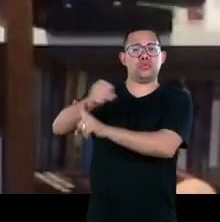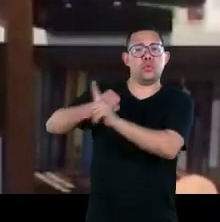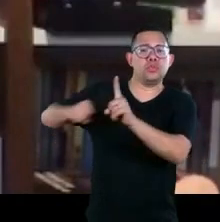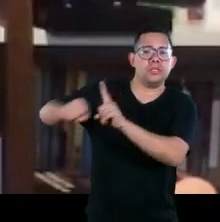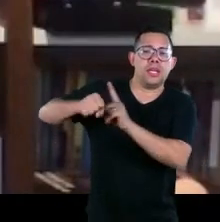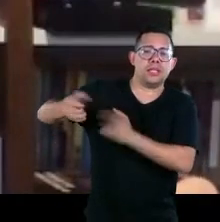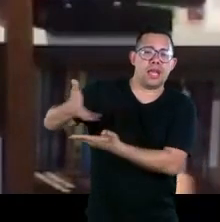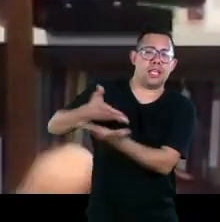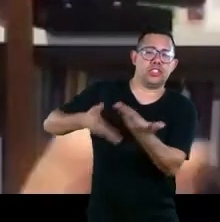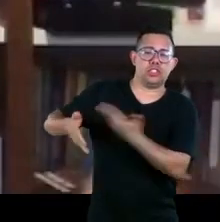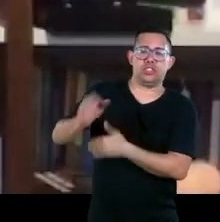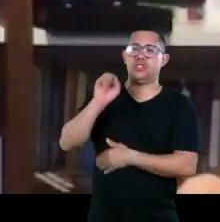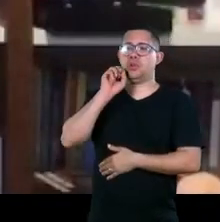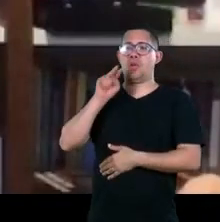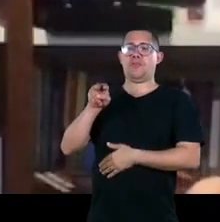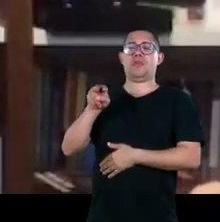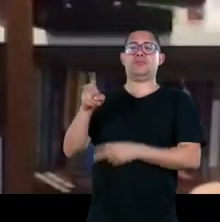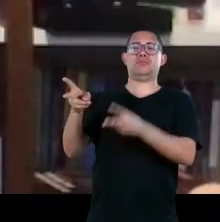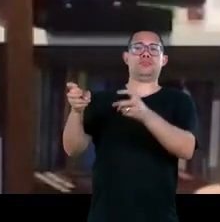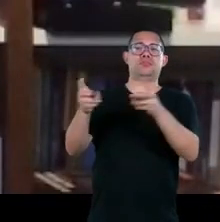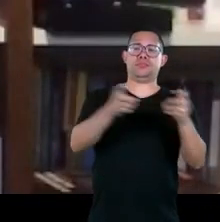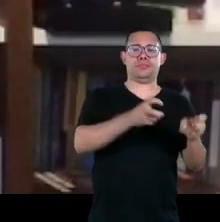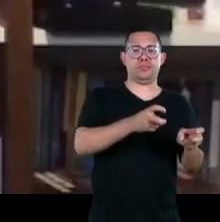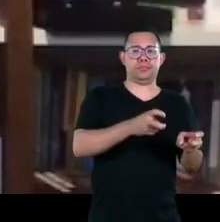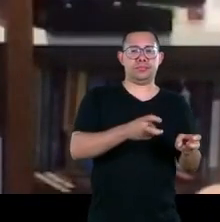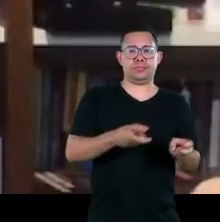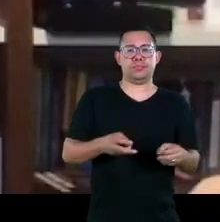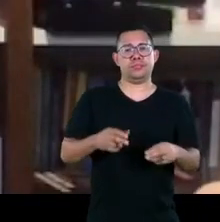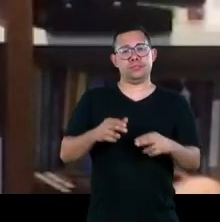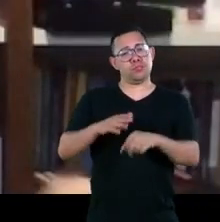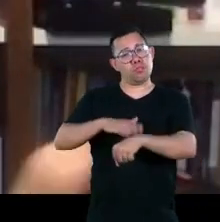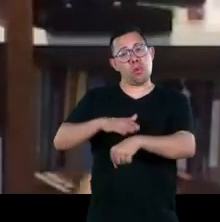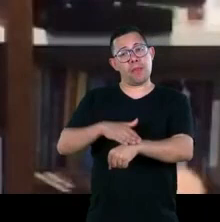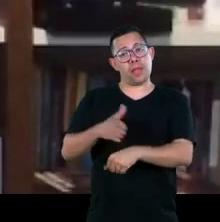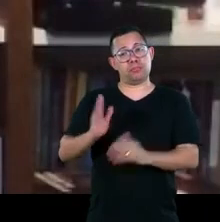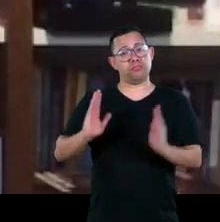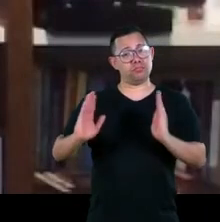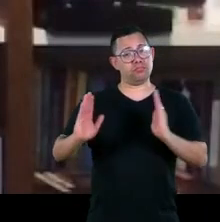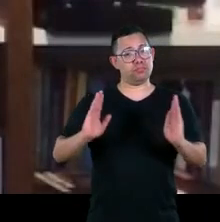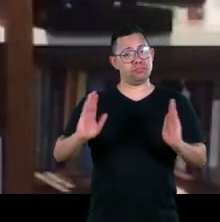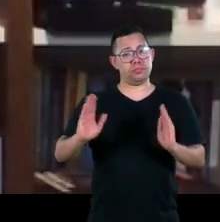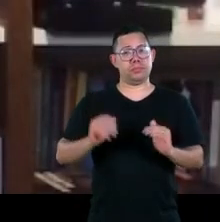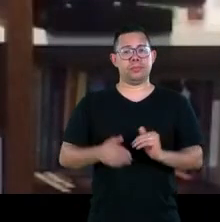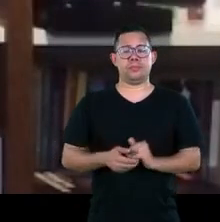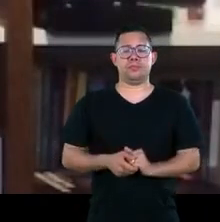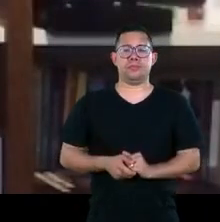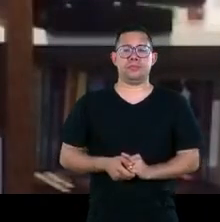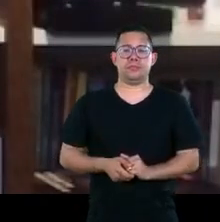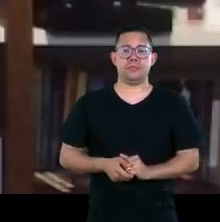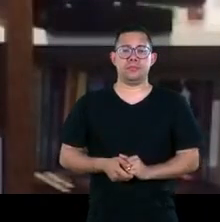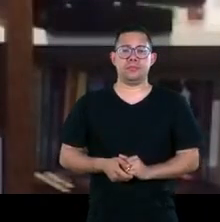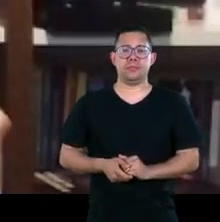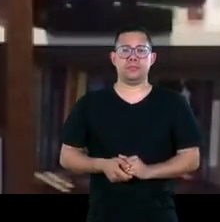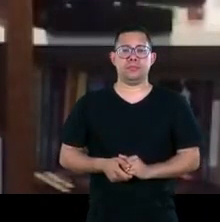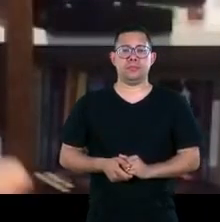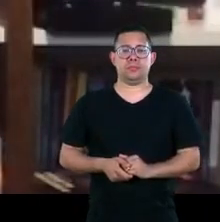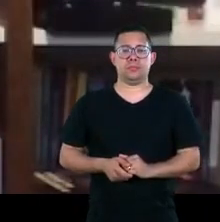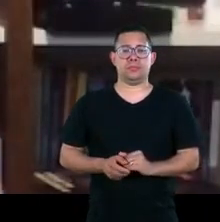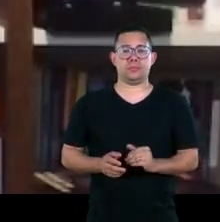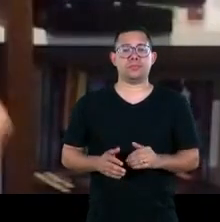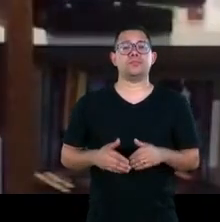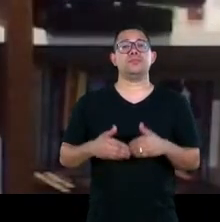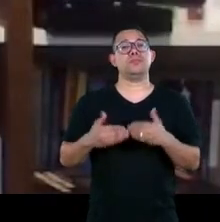observando que você está olhando no mundo nesse momento no mundo à nossa volta então há um